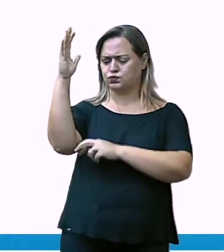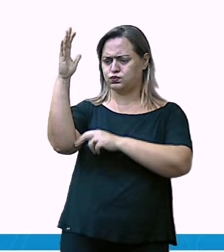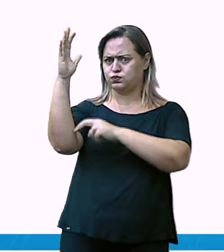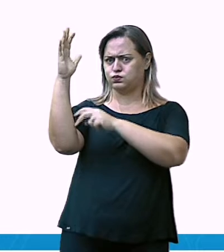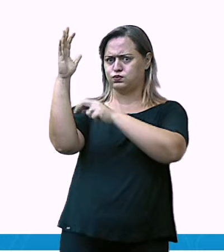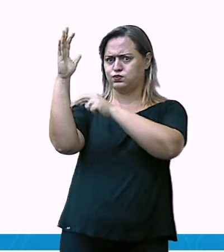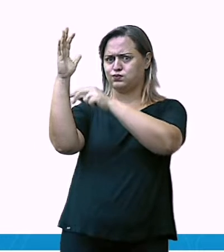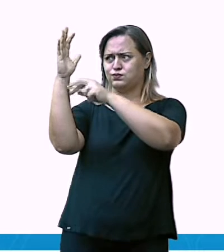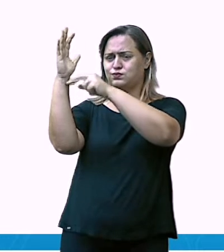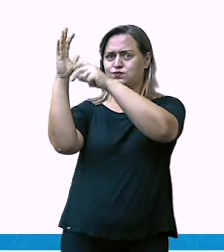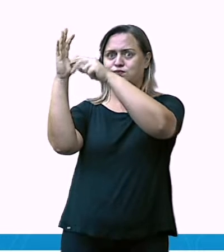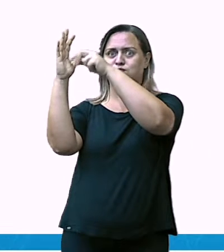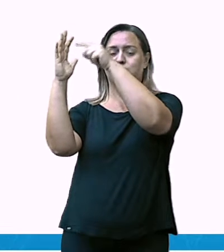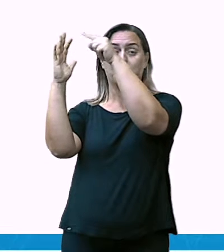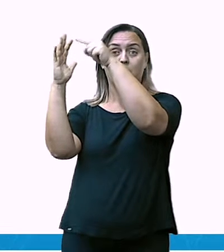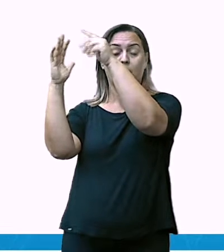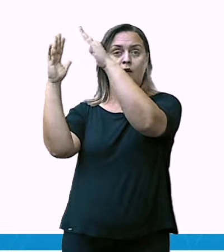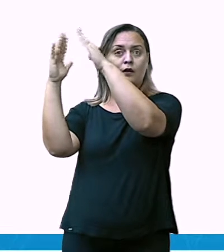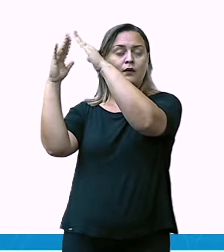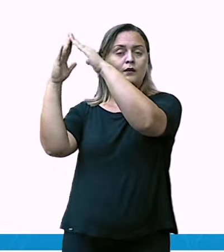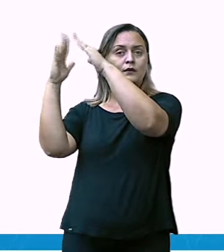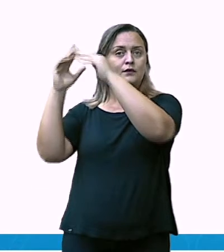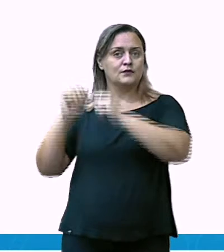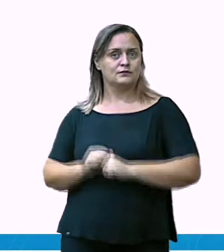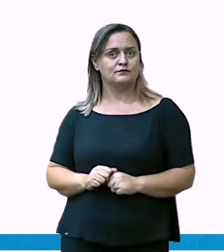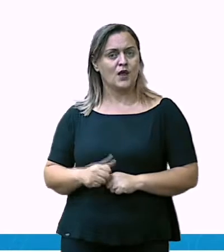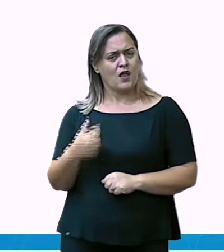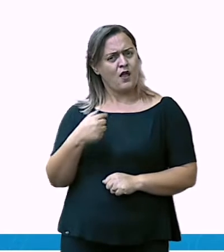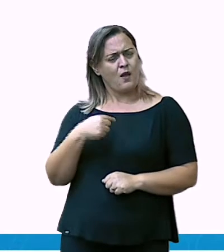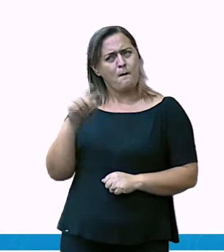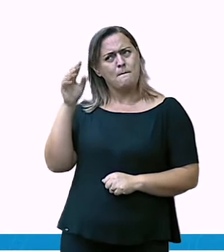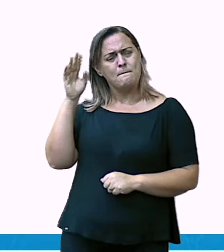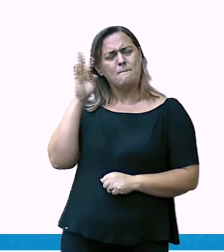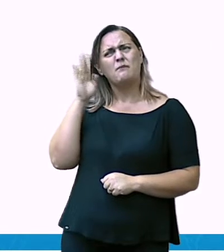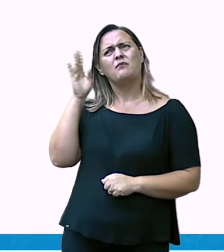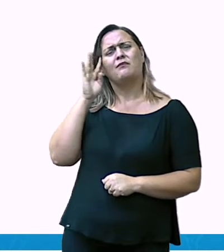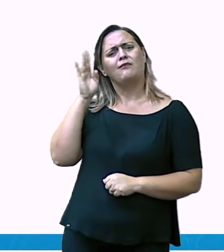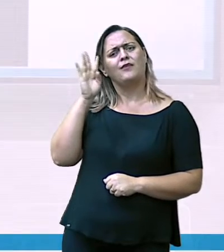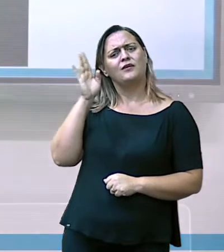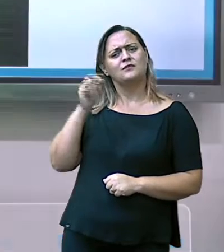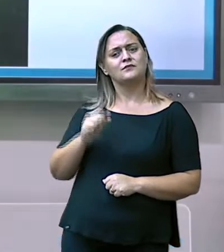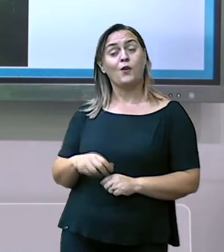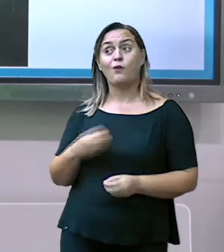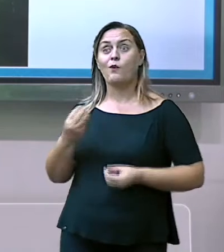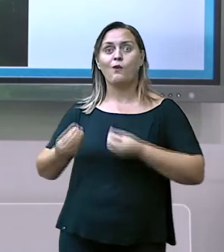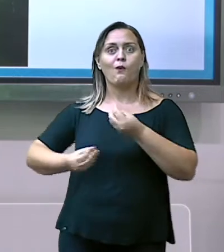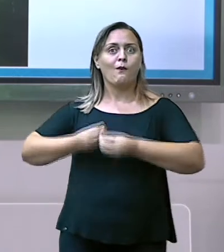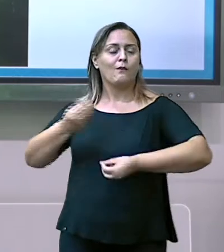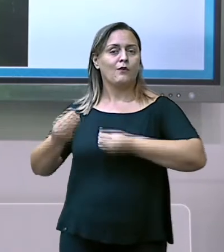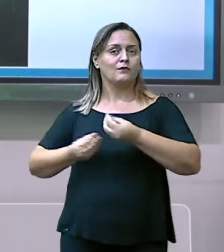confesso que eu fico imaginando como que é subir.